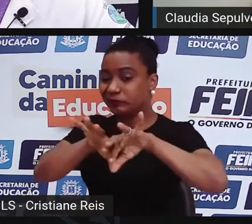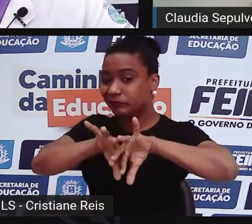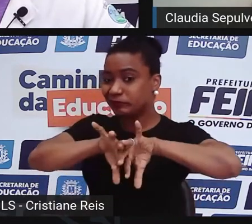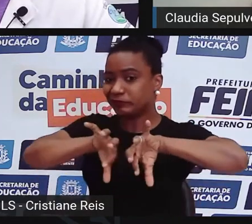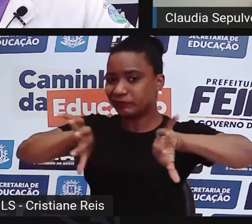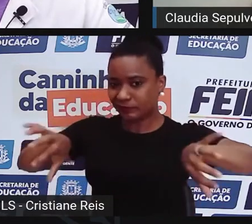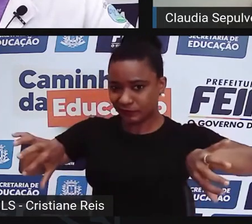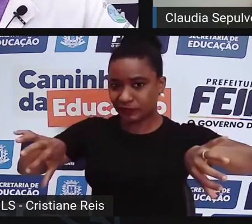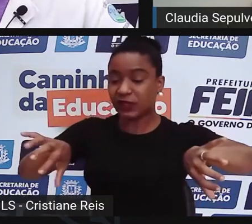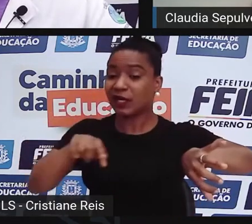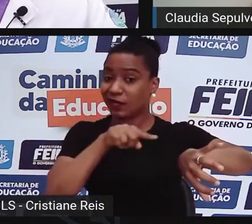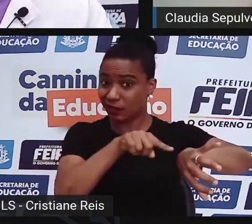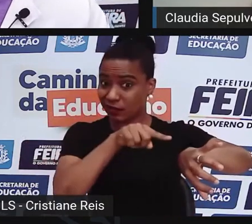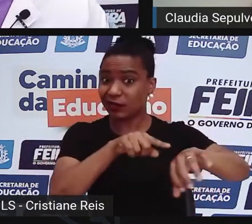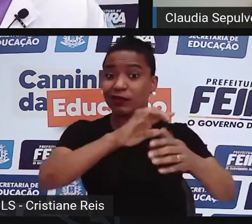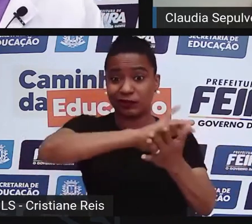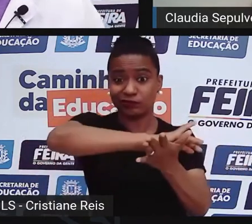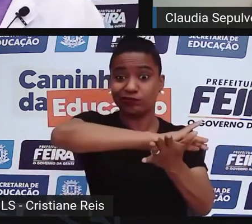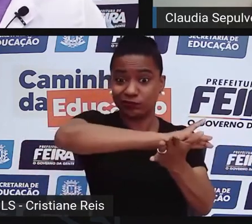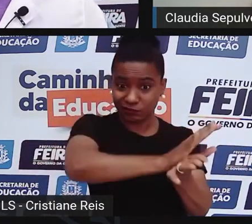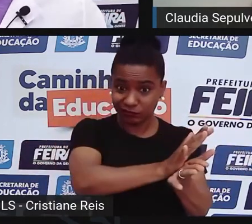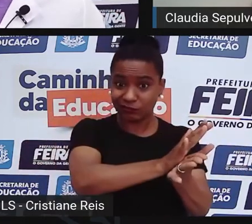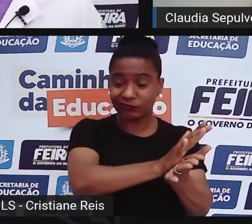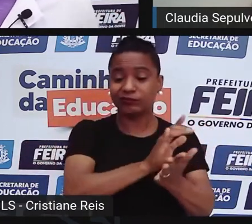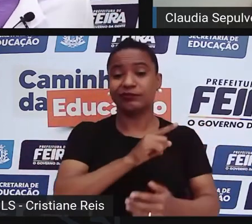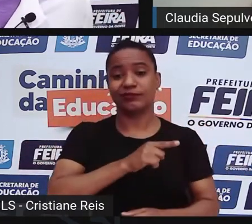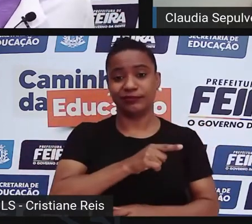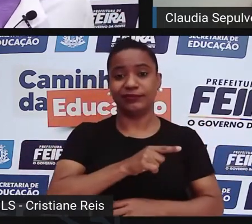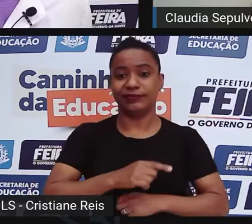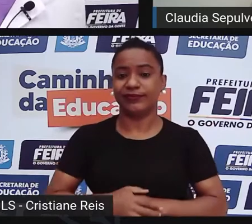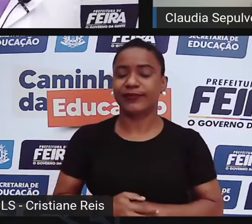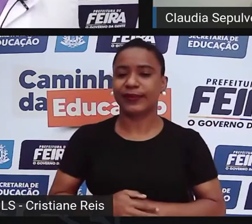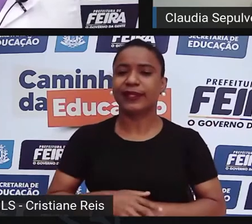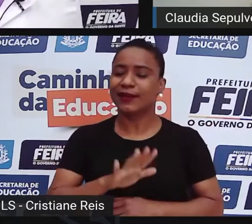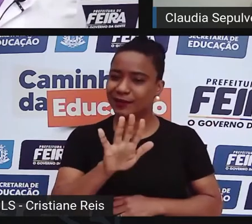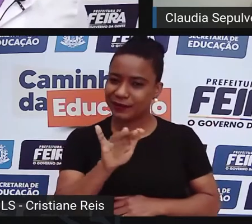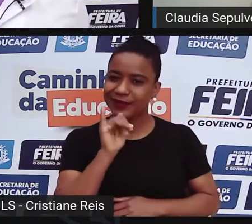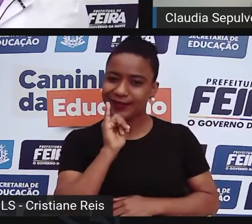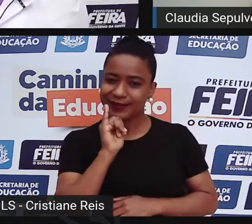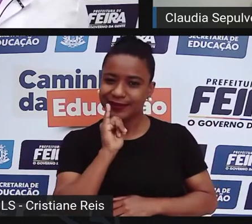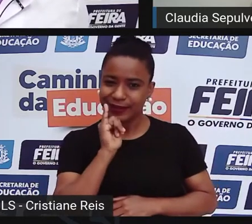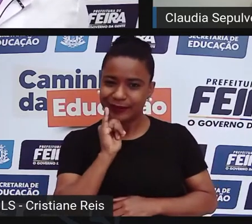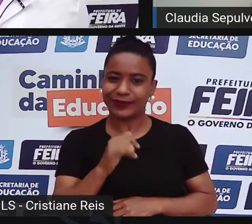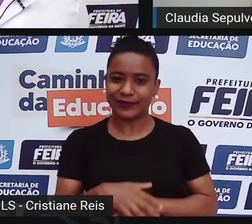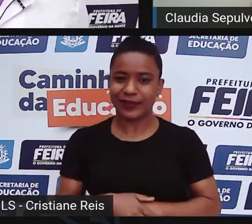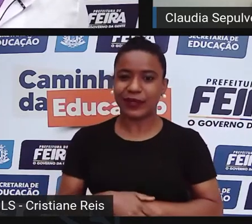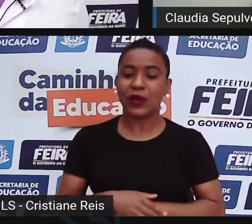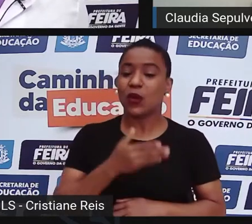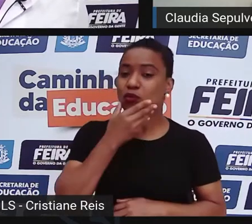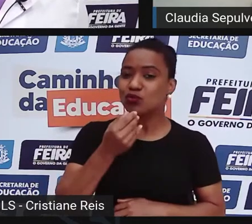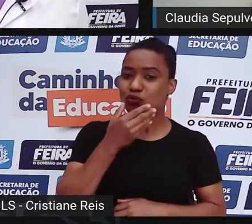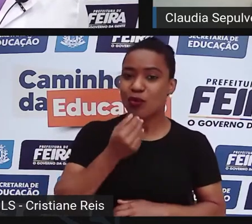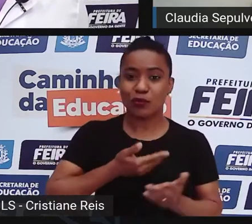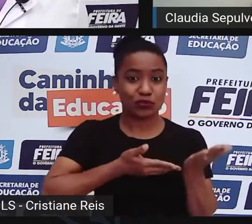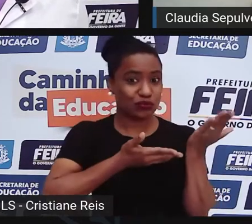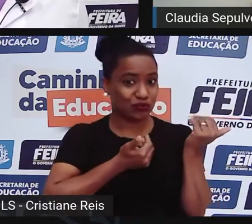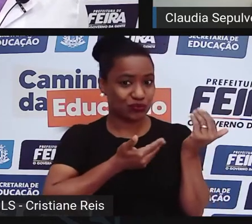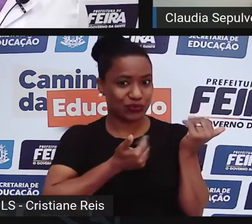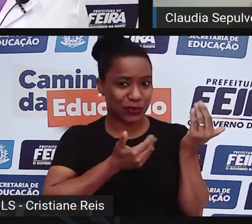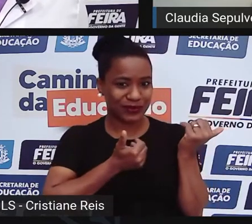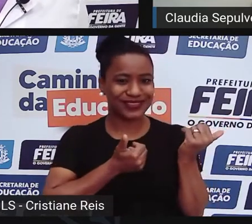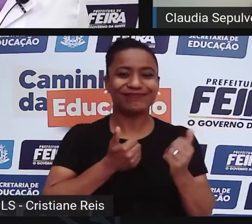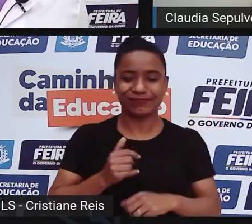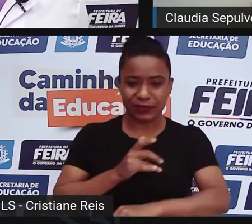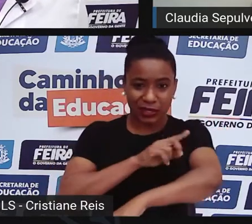pessoas. Então, por exemplo, quando um jovem negro vai concorrer a um posto de trabalho, a uma entrevista,